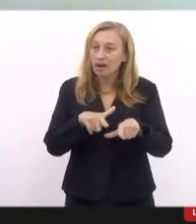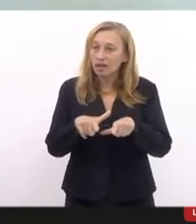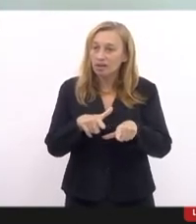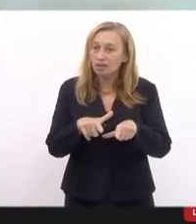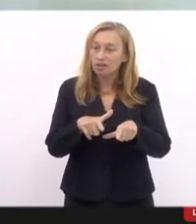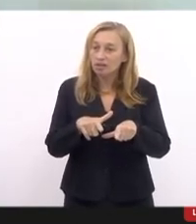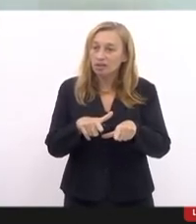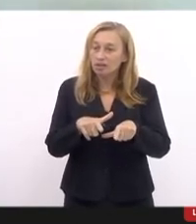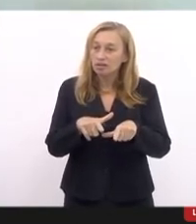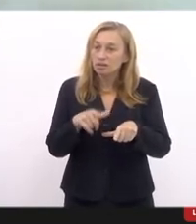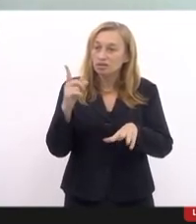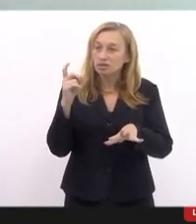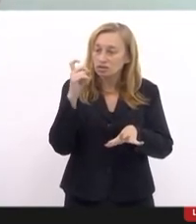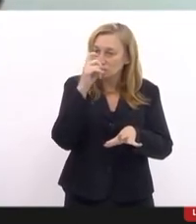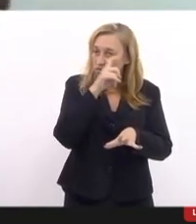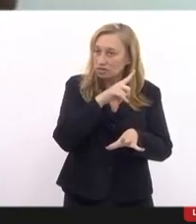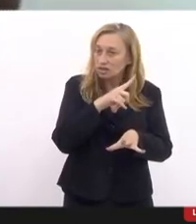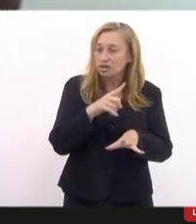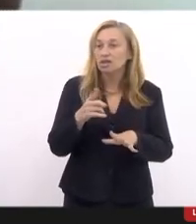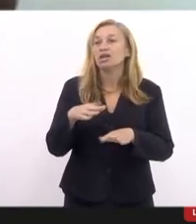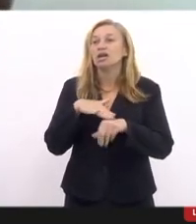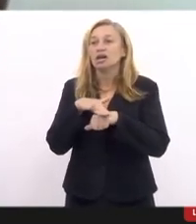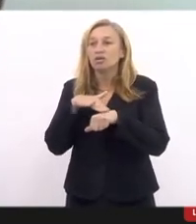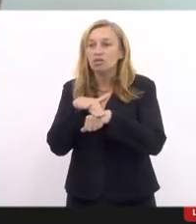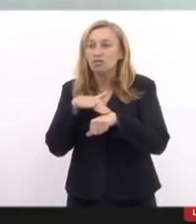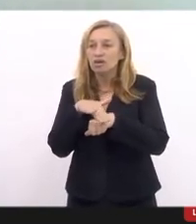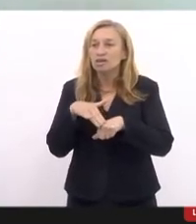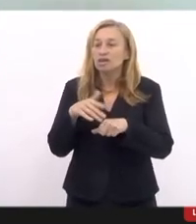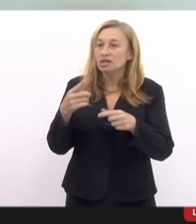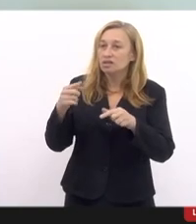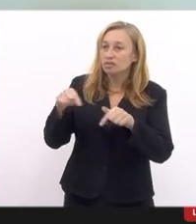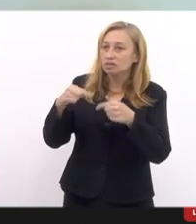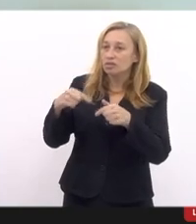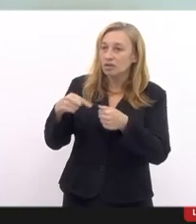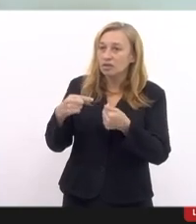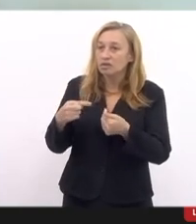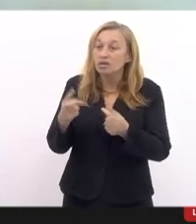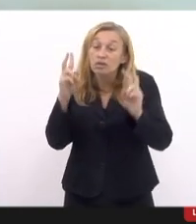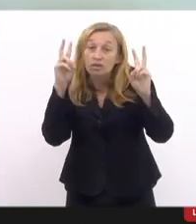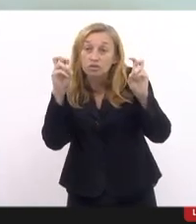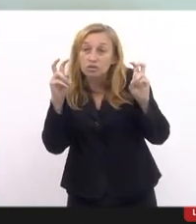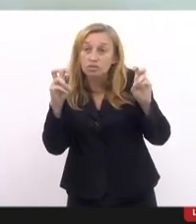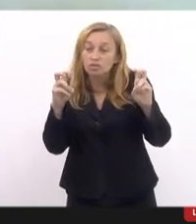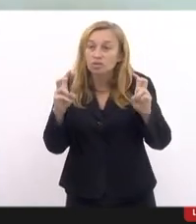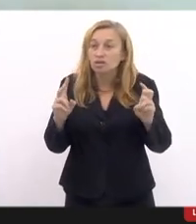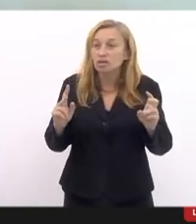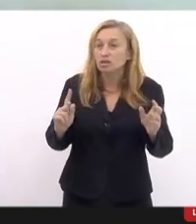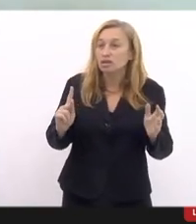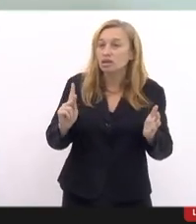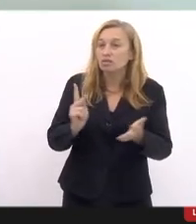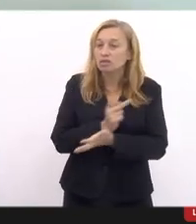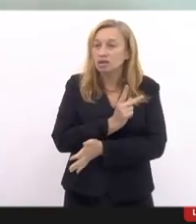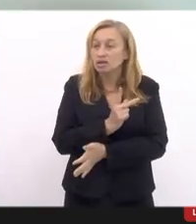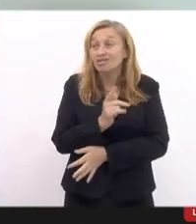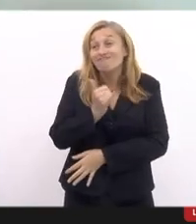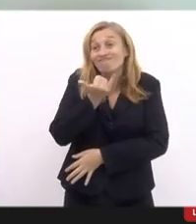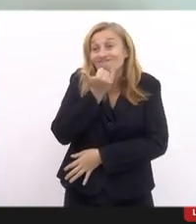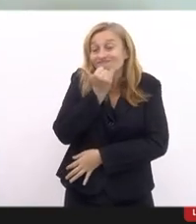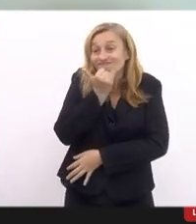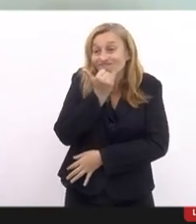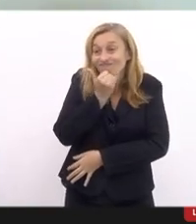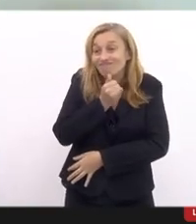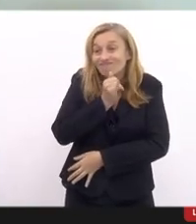maciço e a conversa que está sendo provocada foi por uma situação pontual que nós estamos conversando que infelizmente